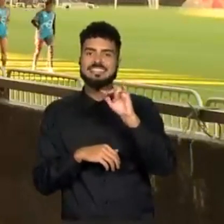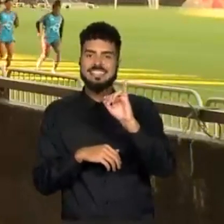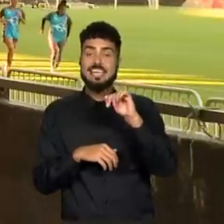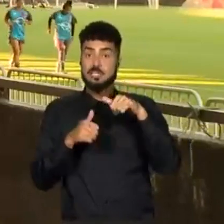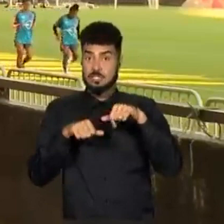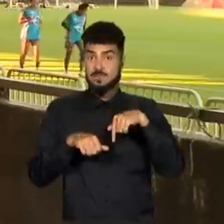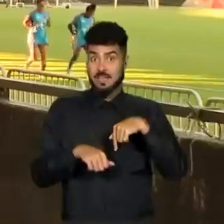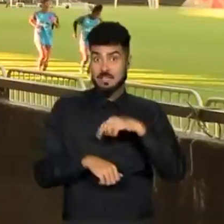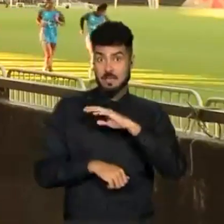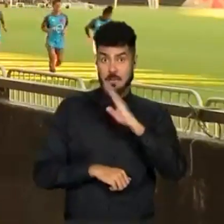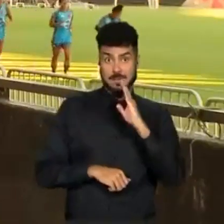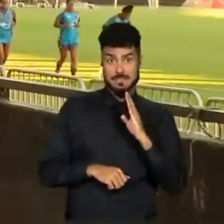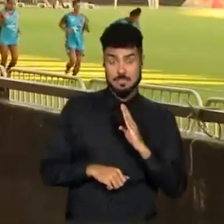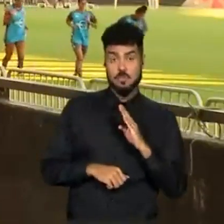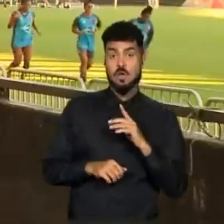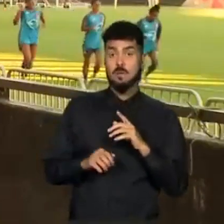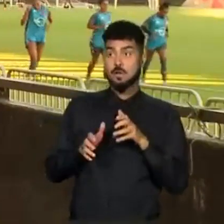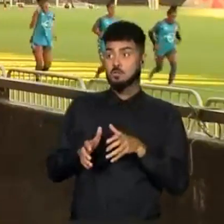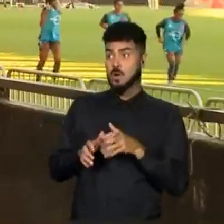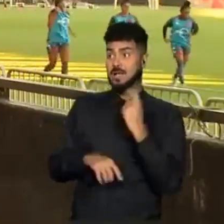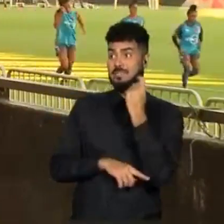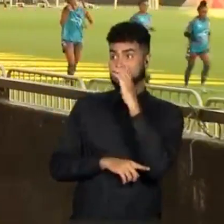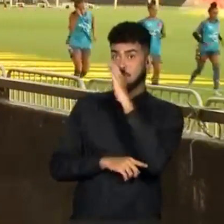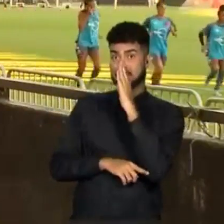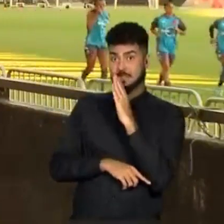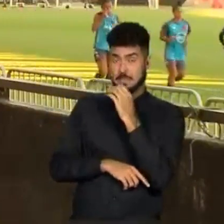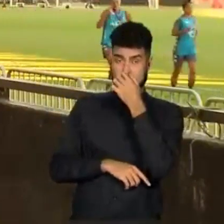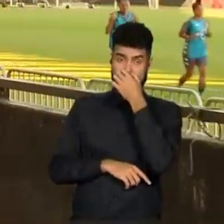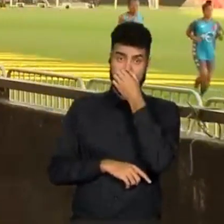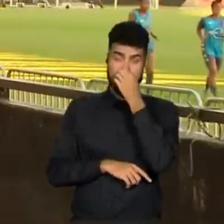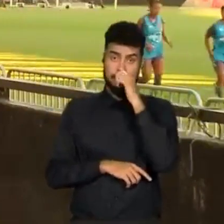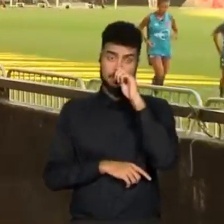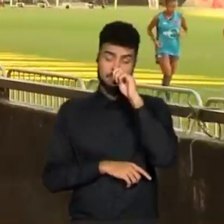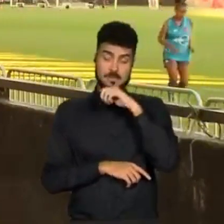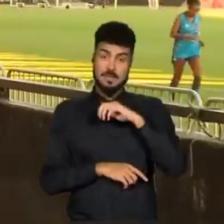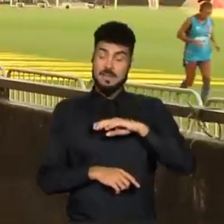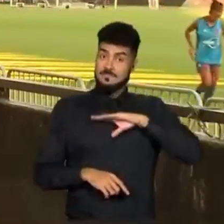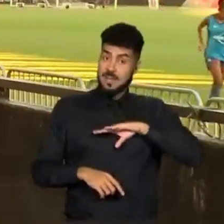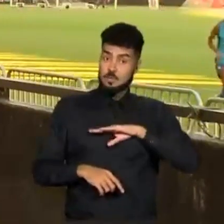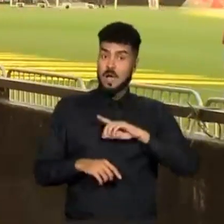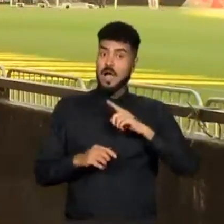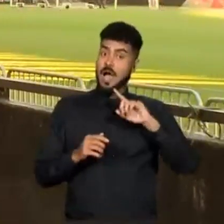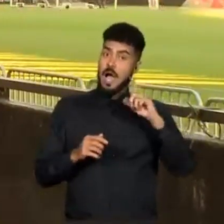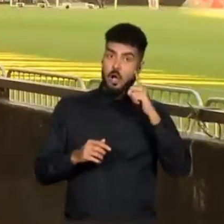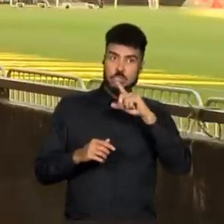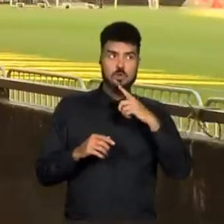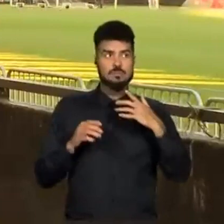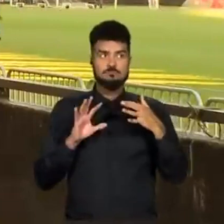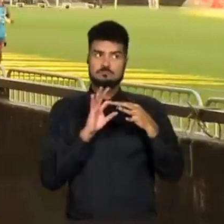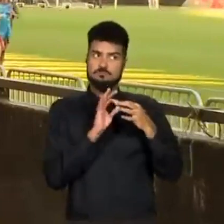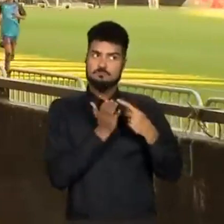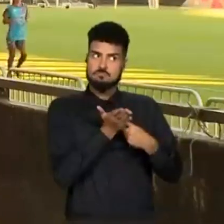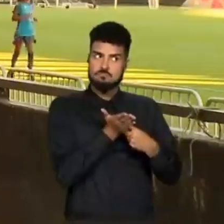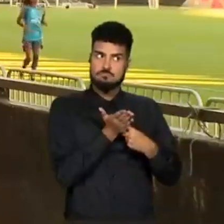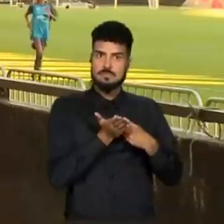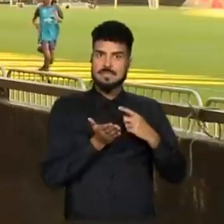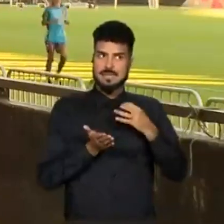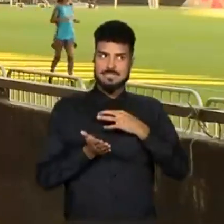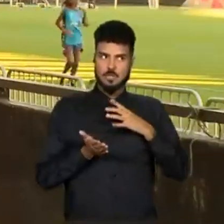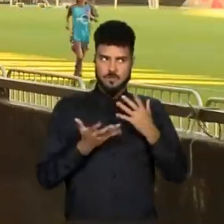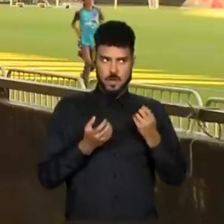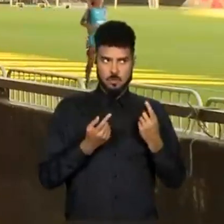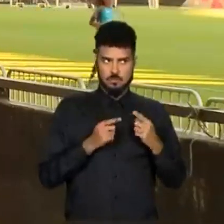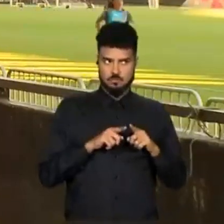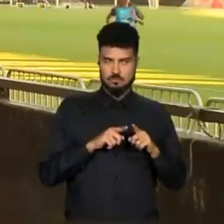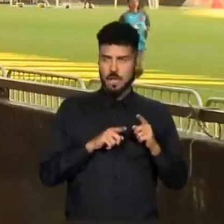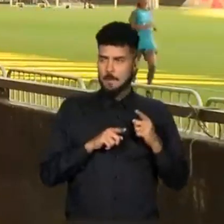falava-se que era a essência do estádio, e hoje dia o banco tá ali na lateral, e tinha toda uma mística, que botaria o banco ali na lateral, e o Vasco